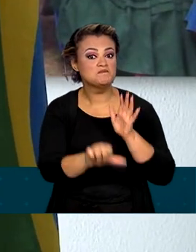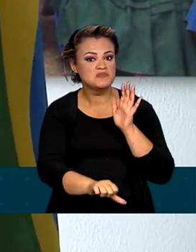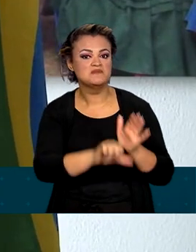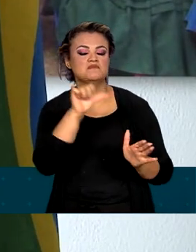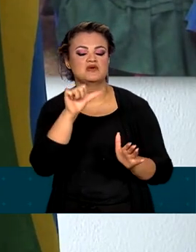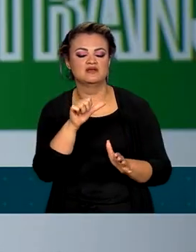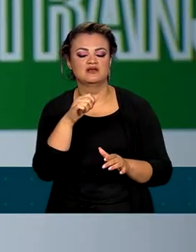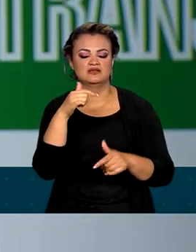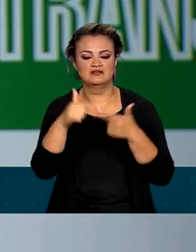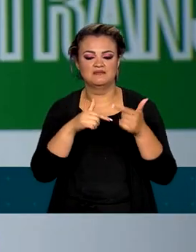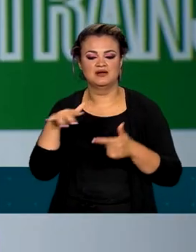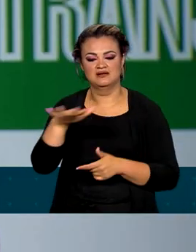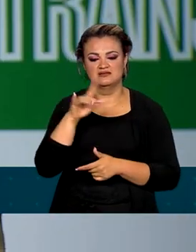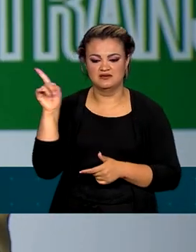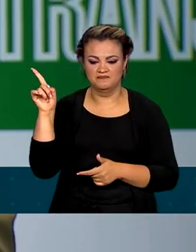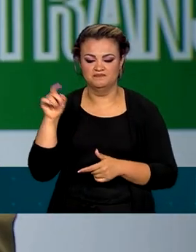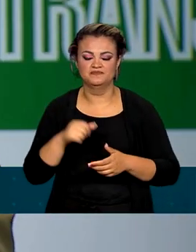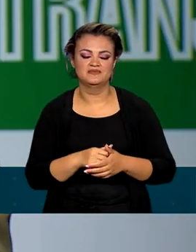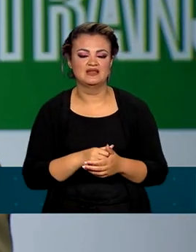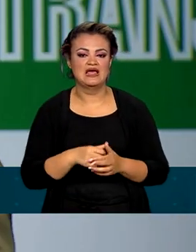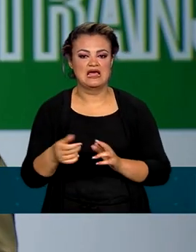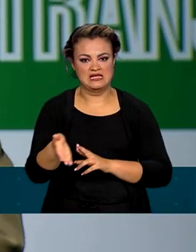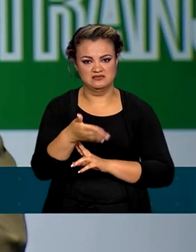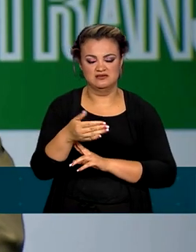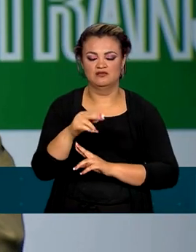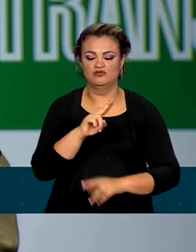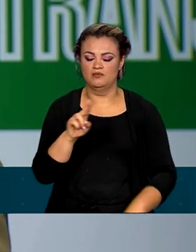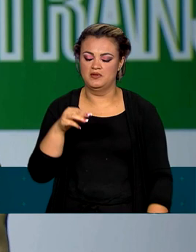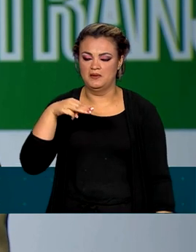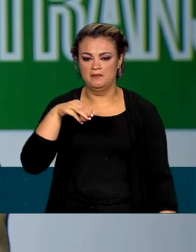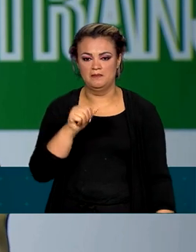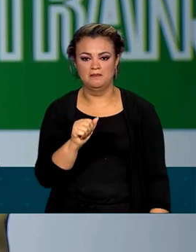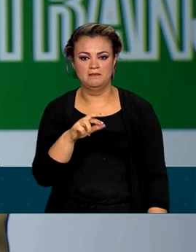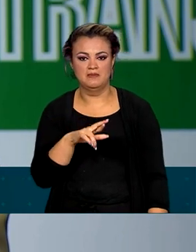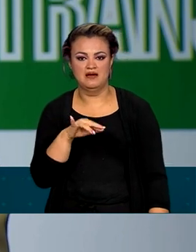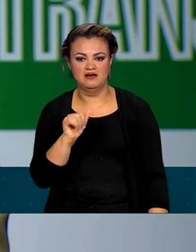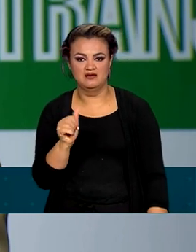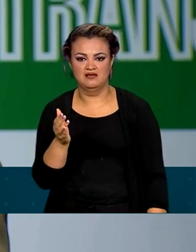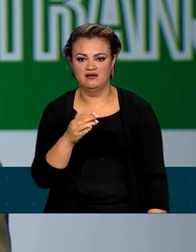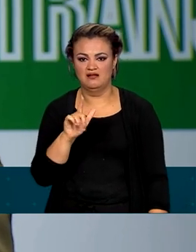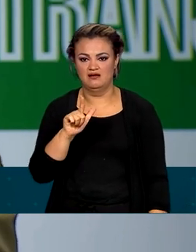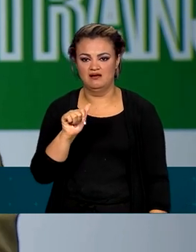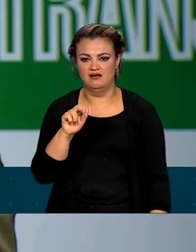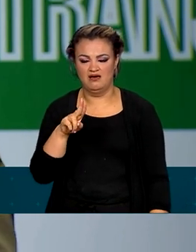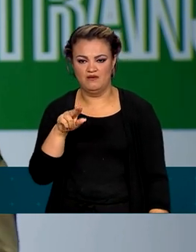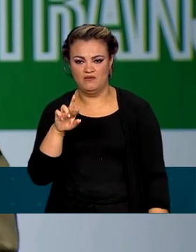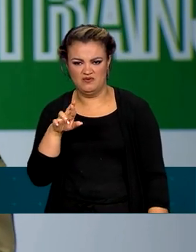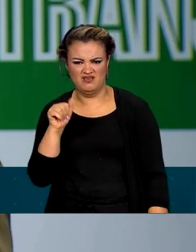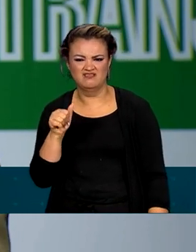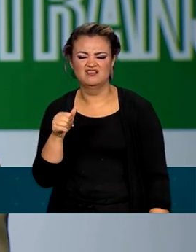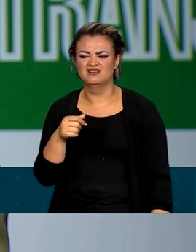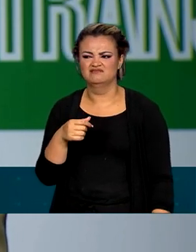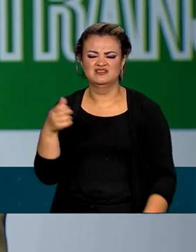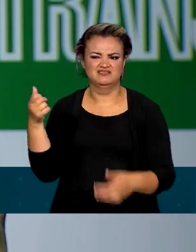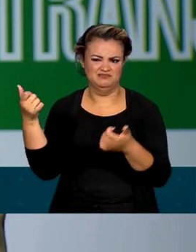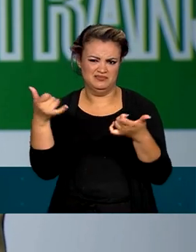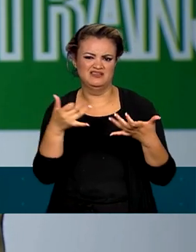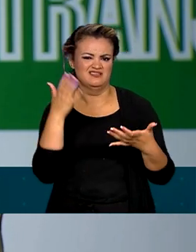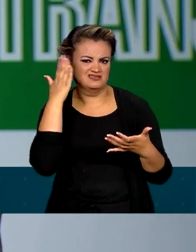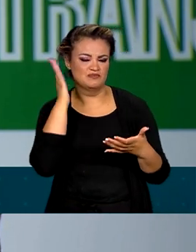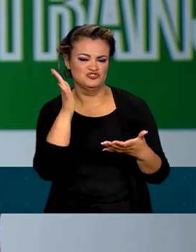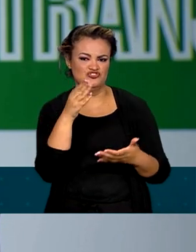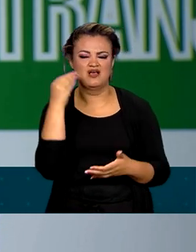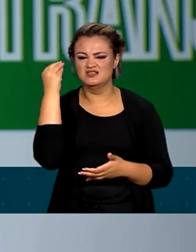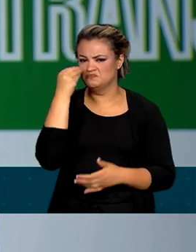ocupar o cargo. A embaixadora Maria Laura não precisa de apresentações, é uma diplomata experimentadíssima,